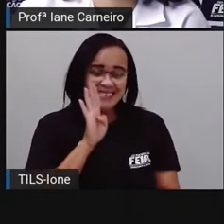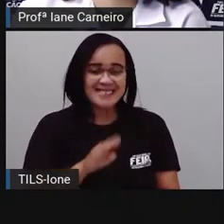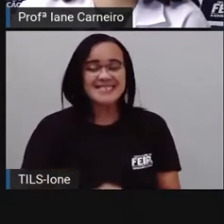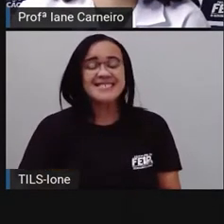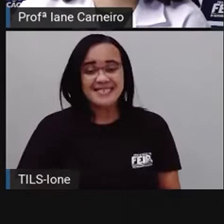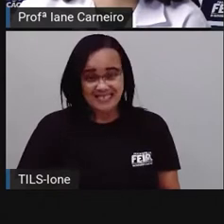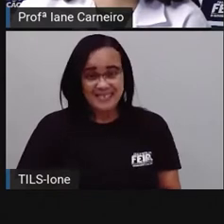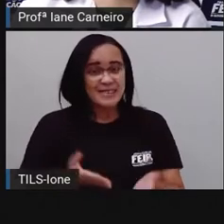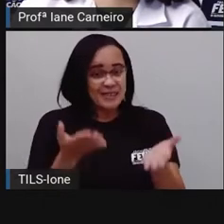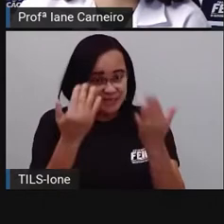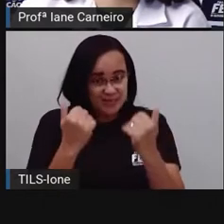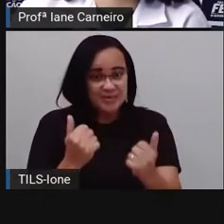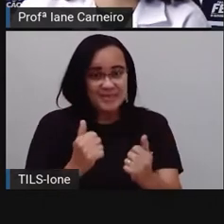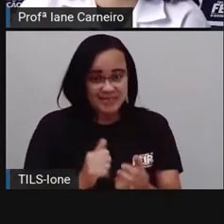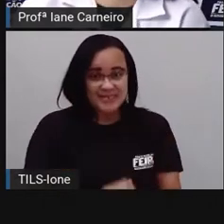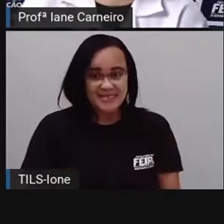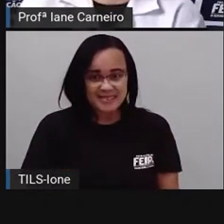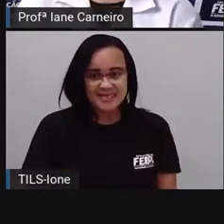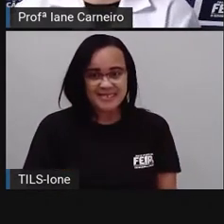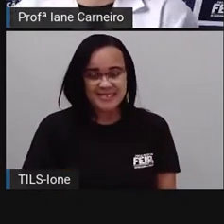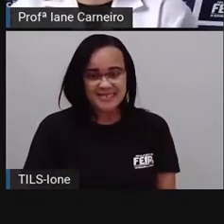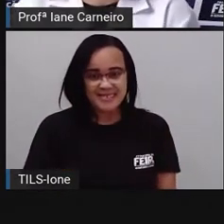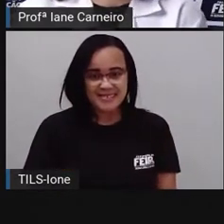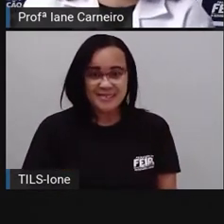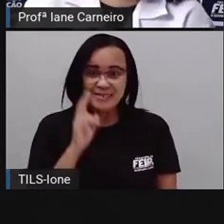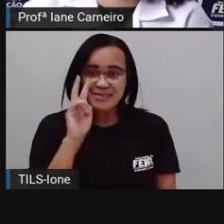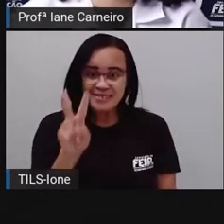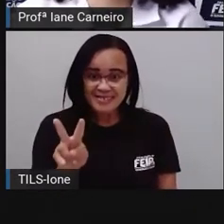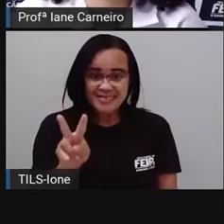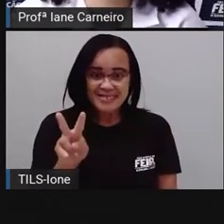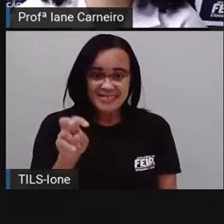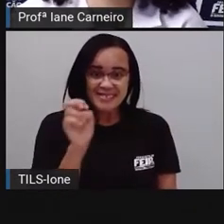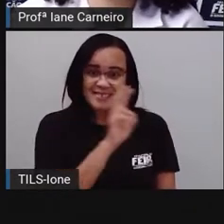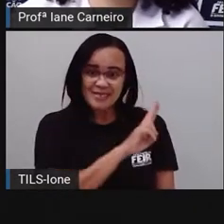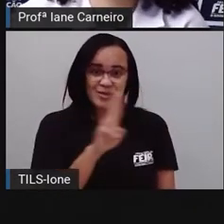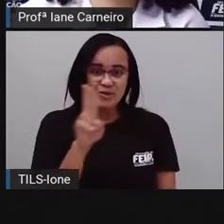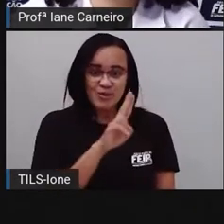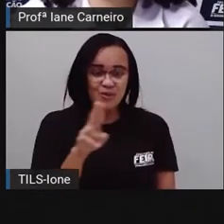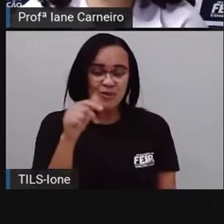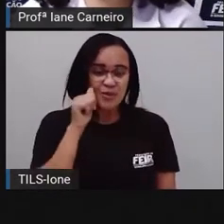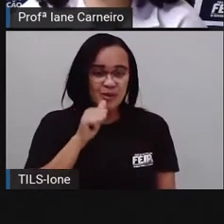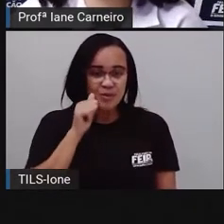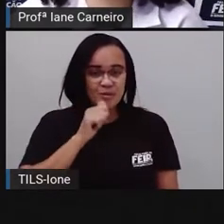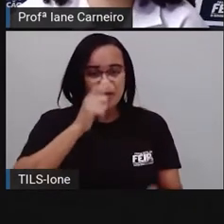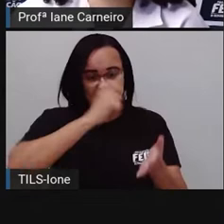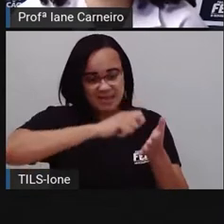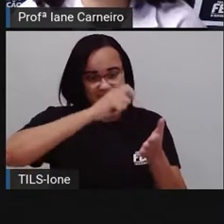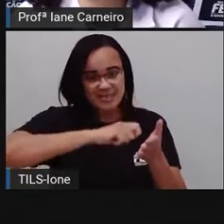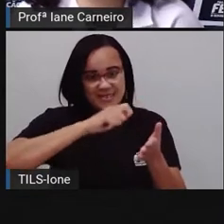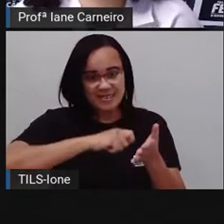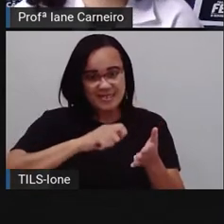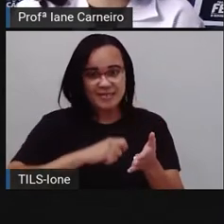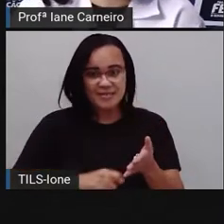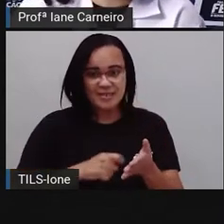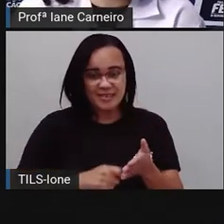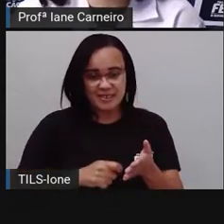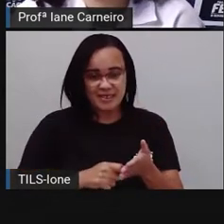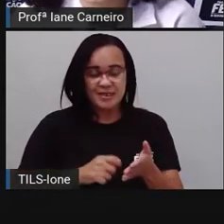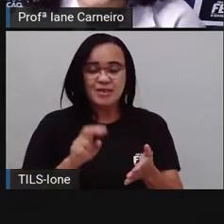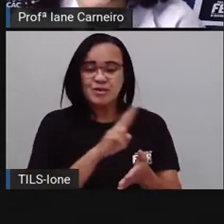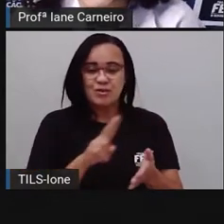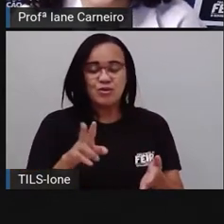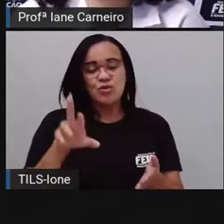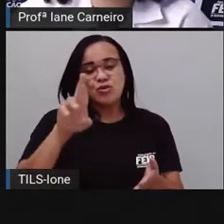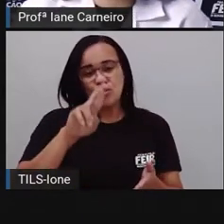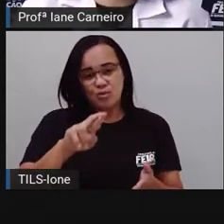Prontinho. Então, vamos lá. Deixa eu botar aqui do início. Olha só o nome da autora, Ruth Rocha. Bom Dia Todas as